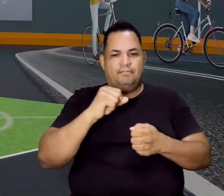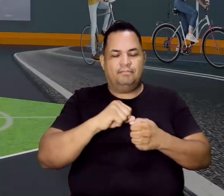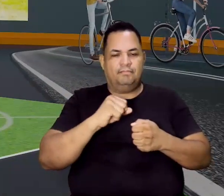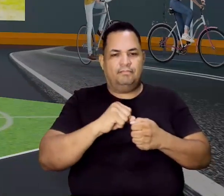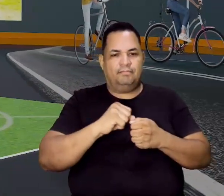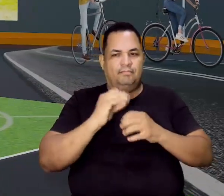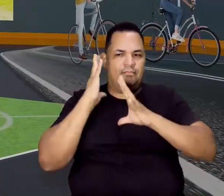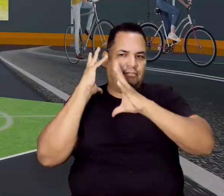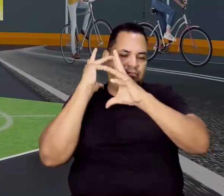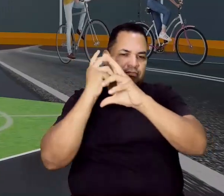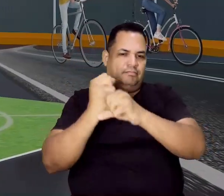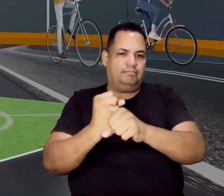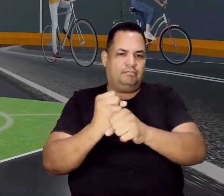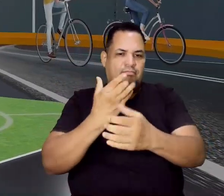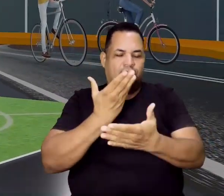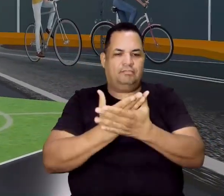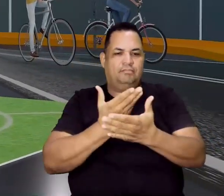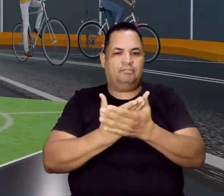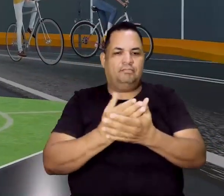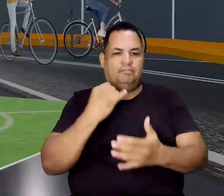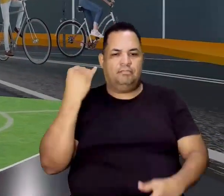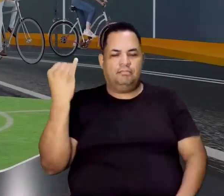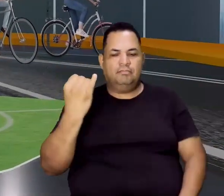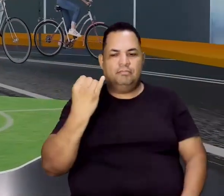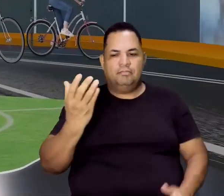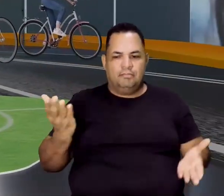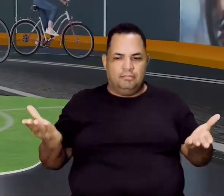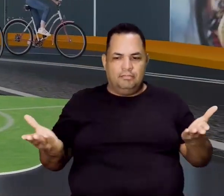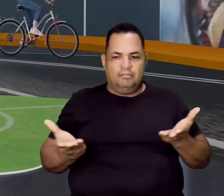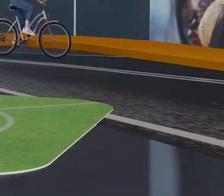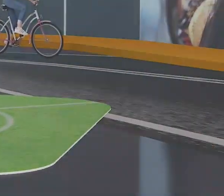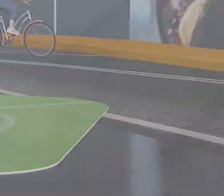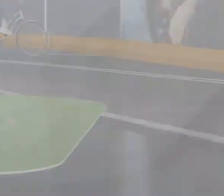revisão dessa aula muito importante de hoje. Tchau, tchau!